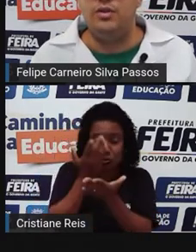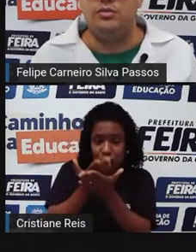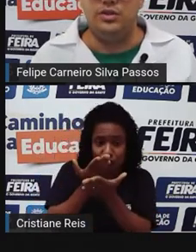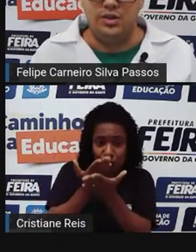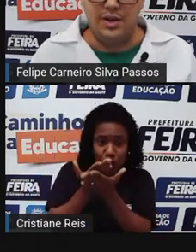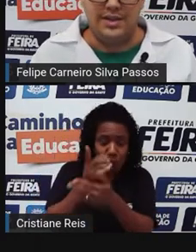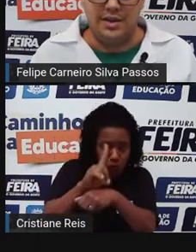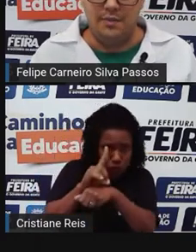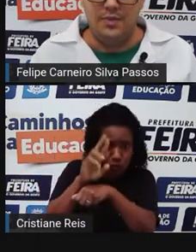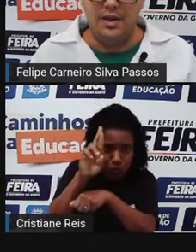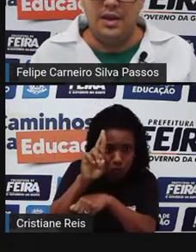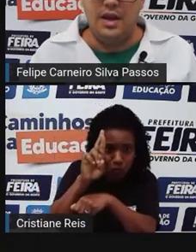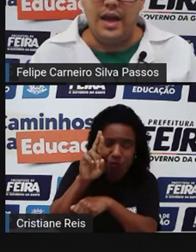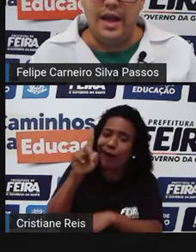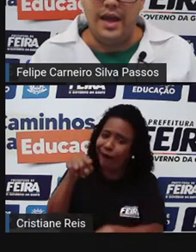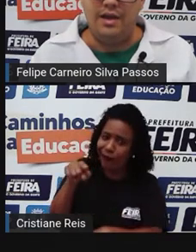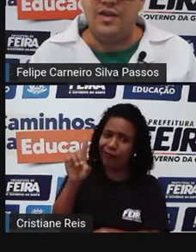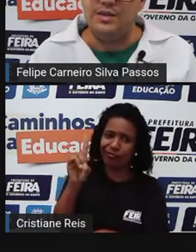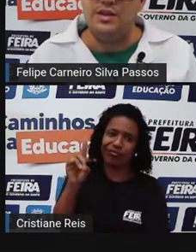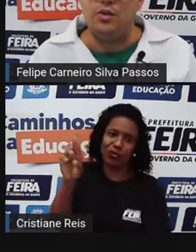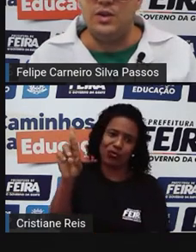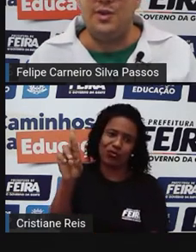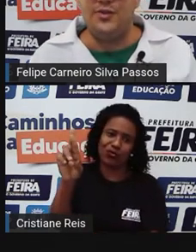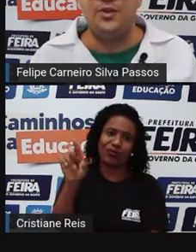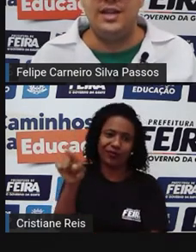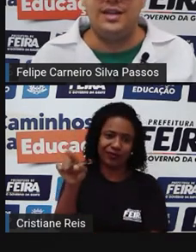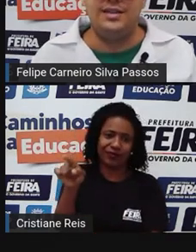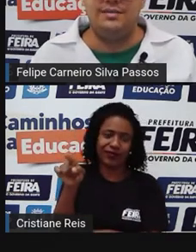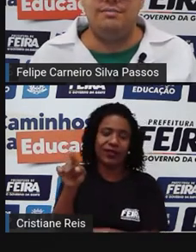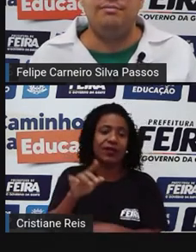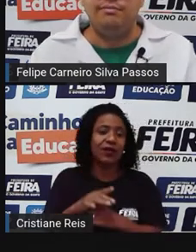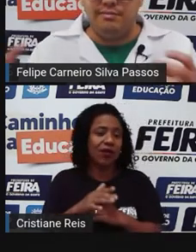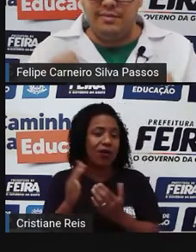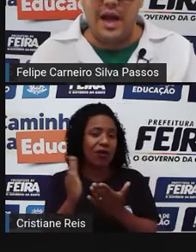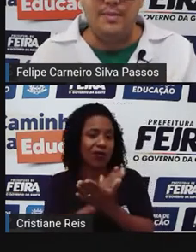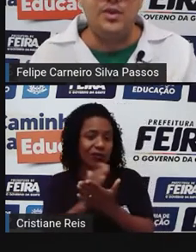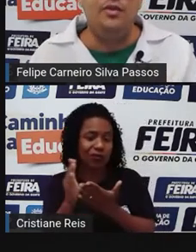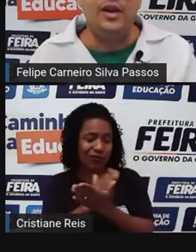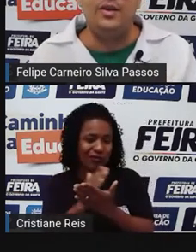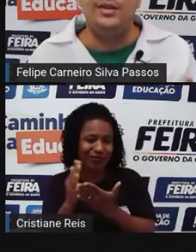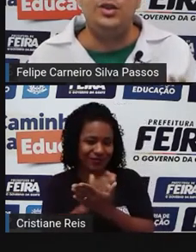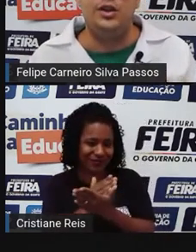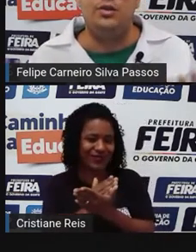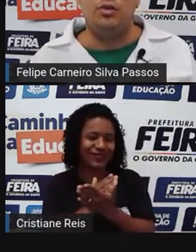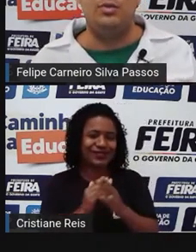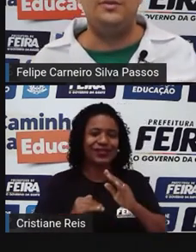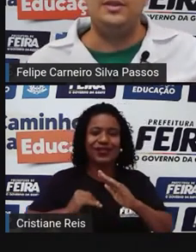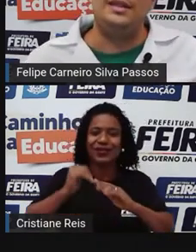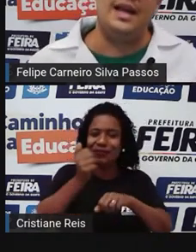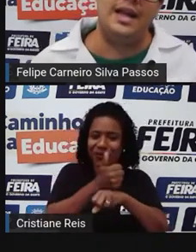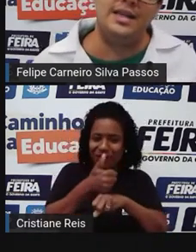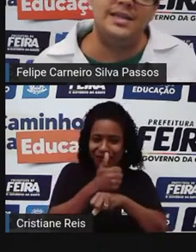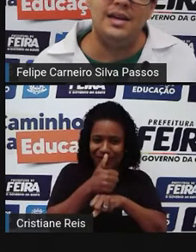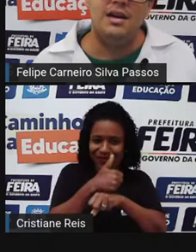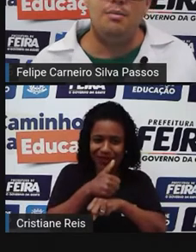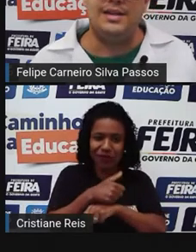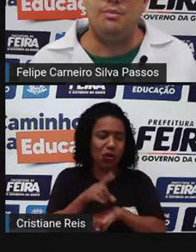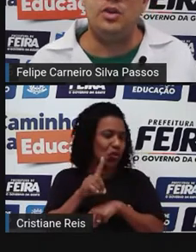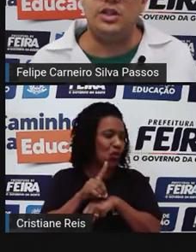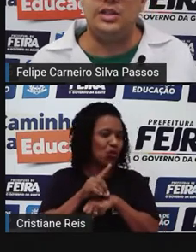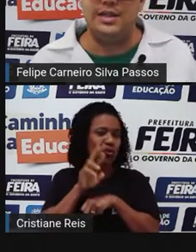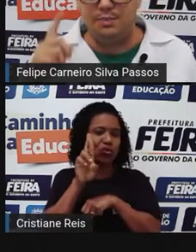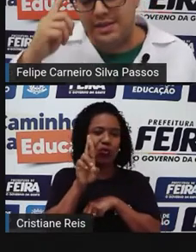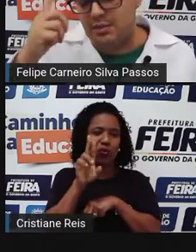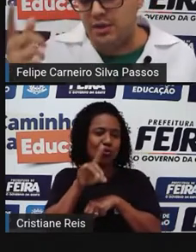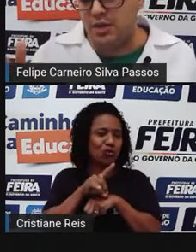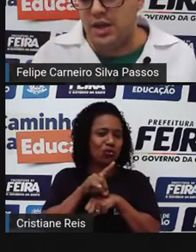nível de educação. Infelizmente, algumas profissões absorveram esse título como se fosse delas, mas é